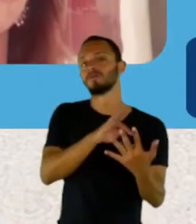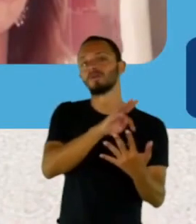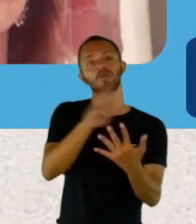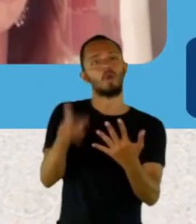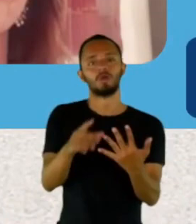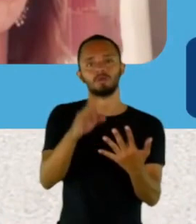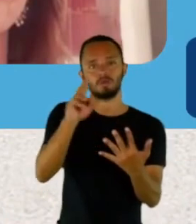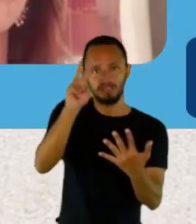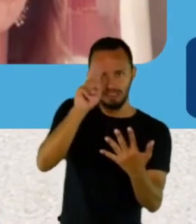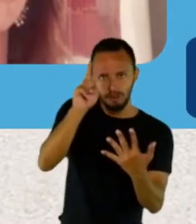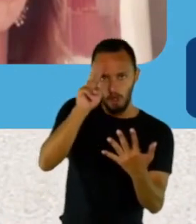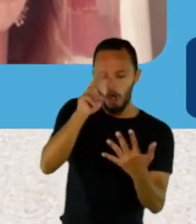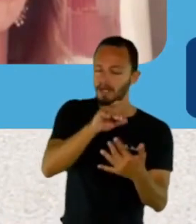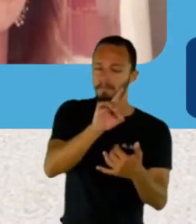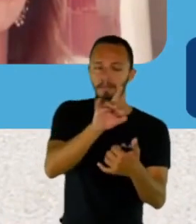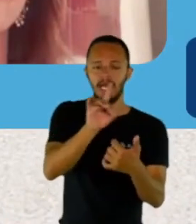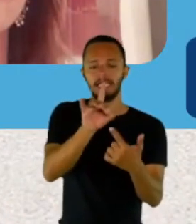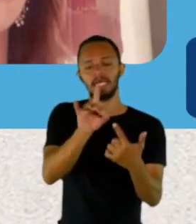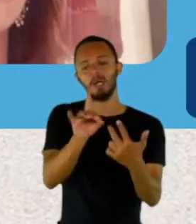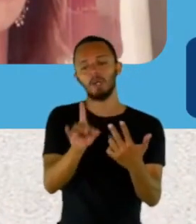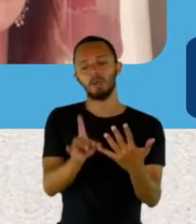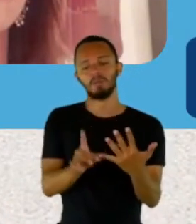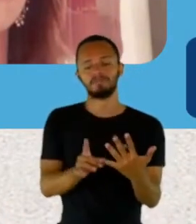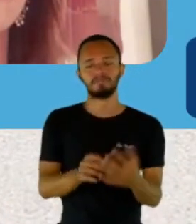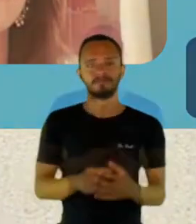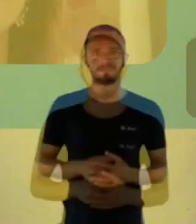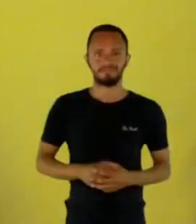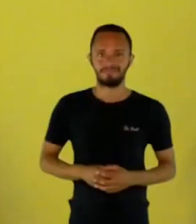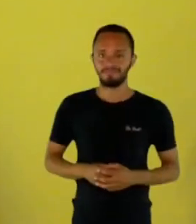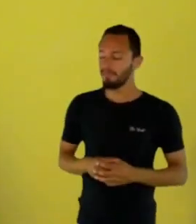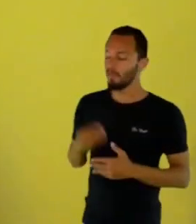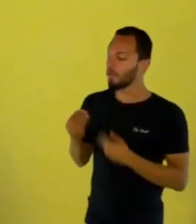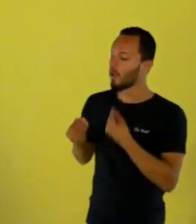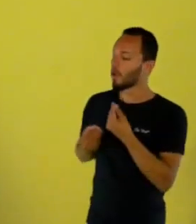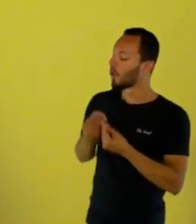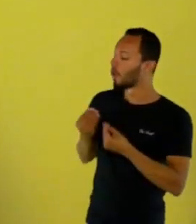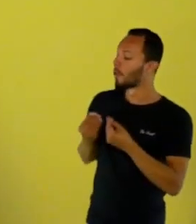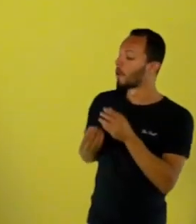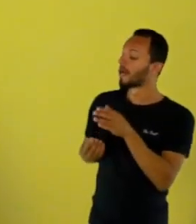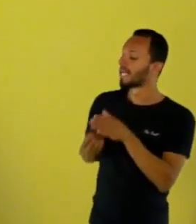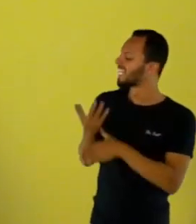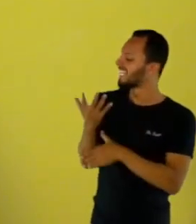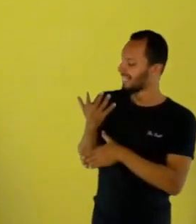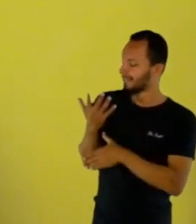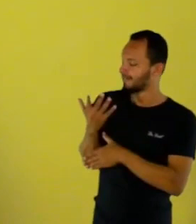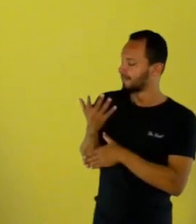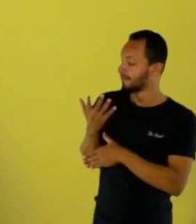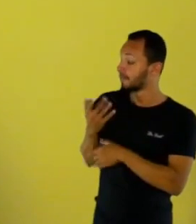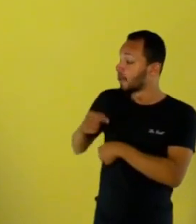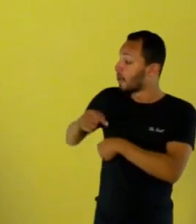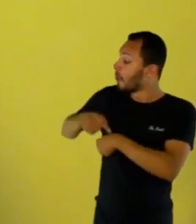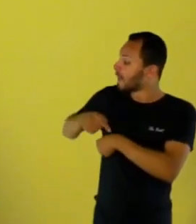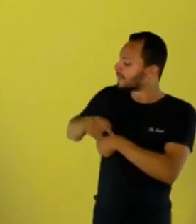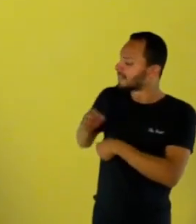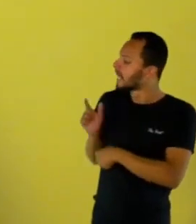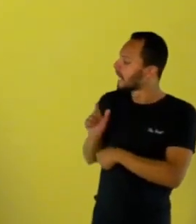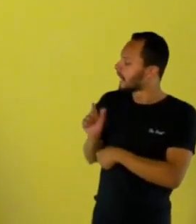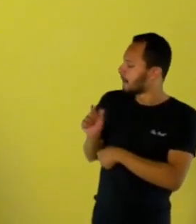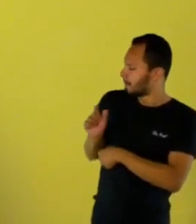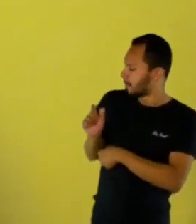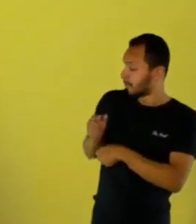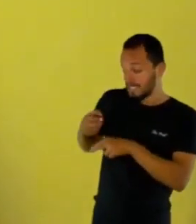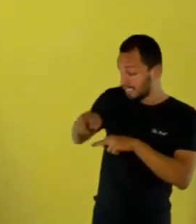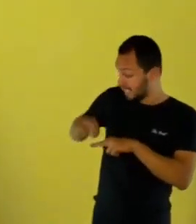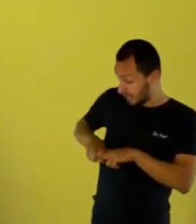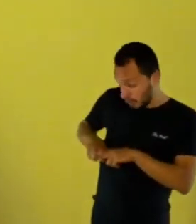E como que é o seu processo de criação, principalmente para esse livro? Você escreveu em quanto tempo? Você sentou e escreveu um